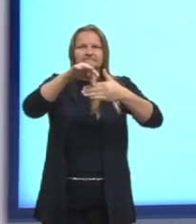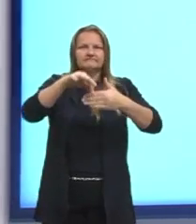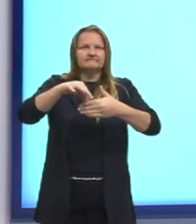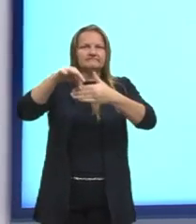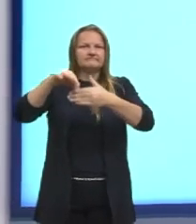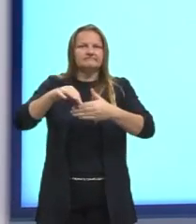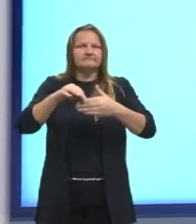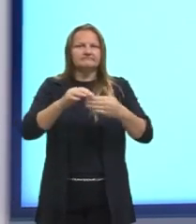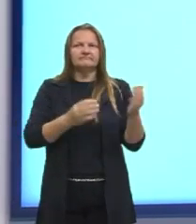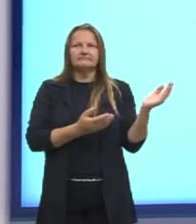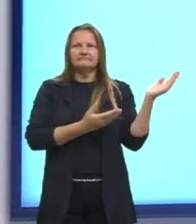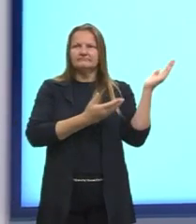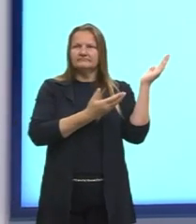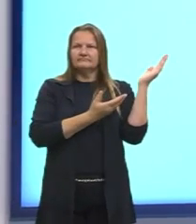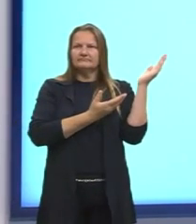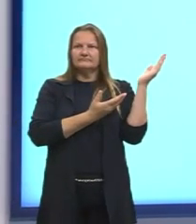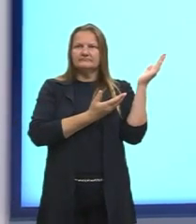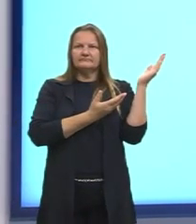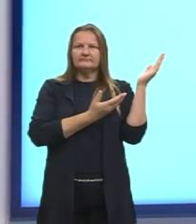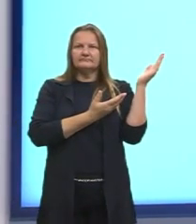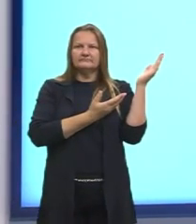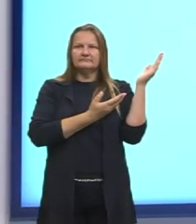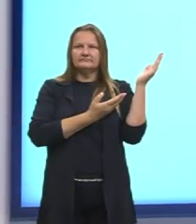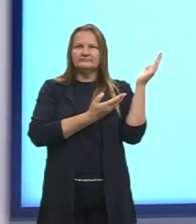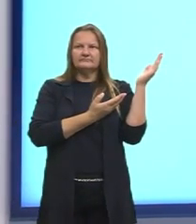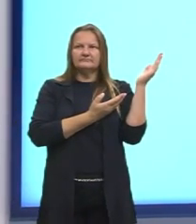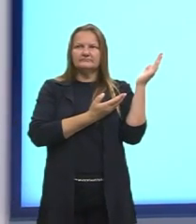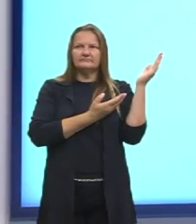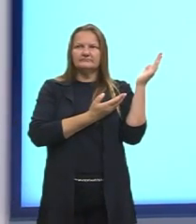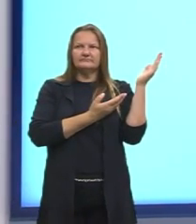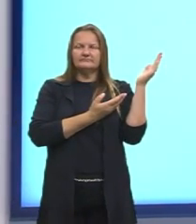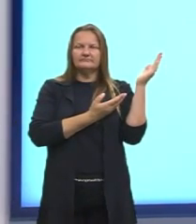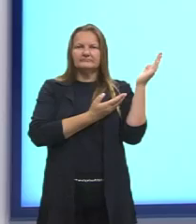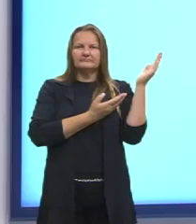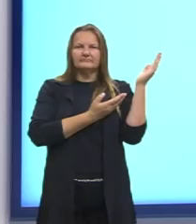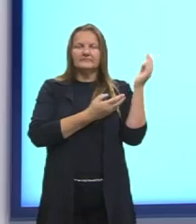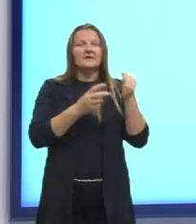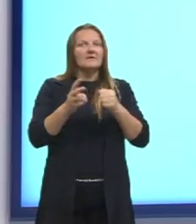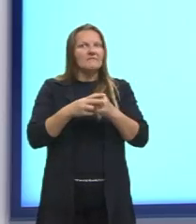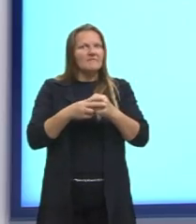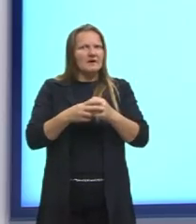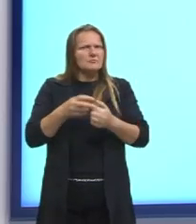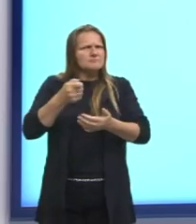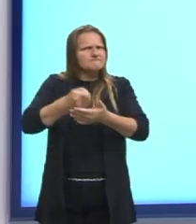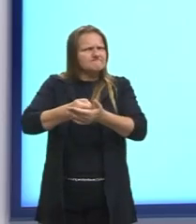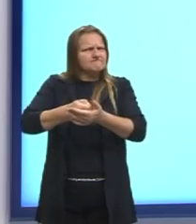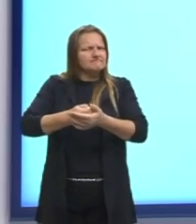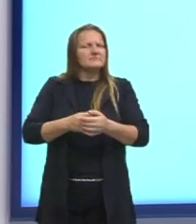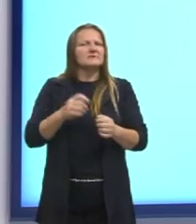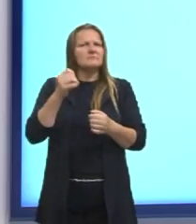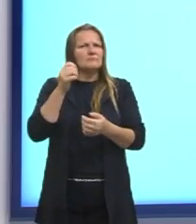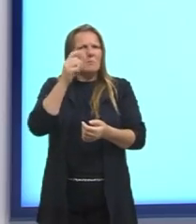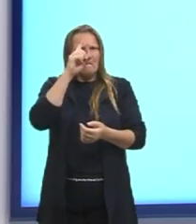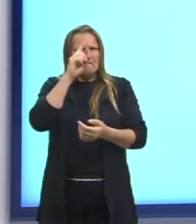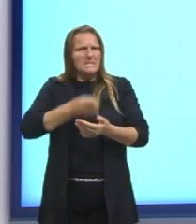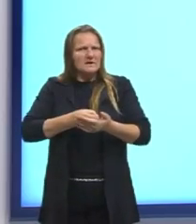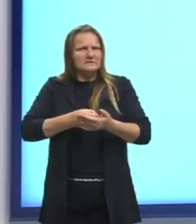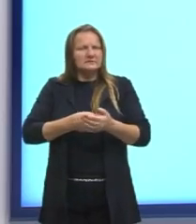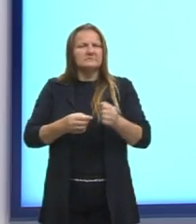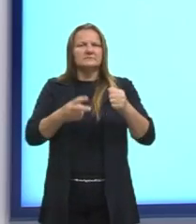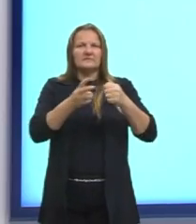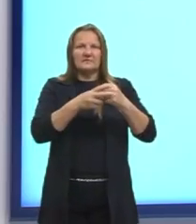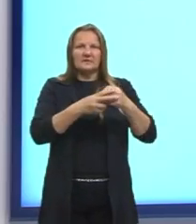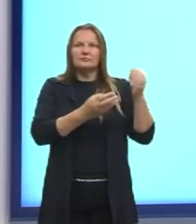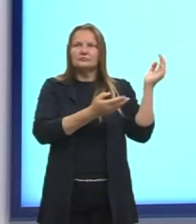take, remove, são verbos imperativos, e sprinkle,